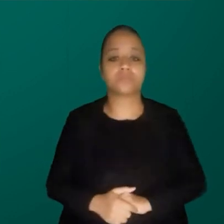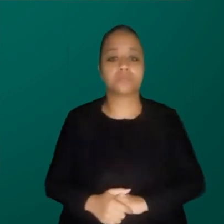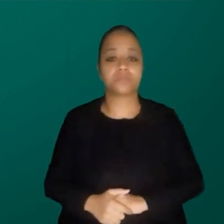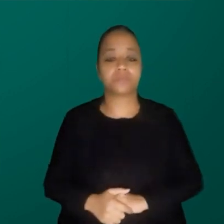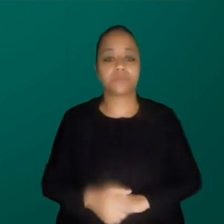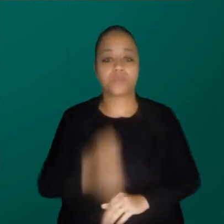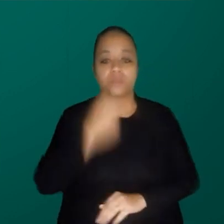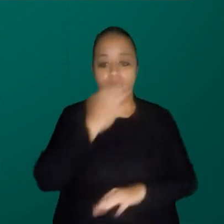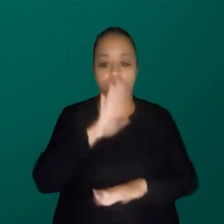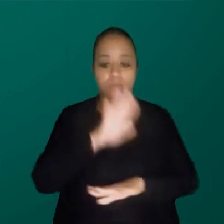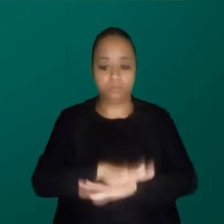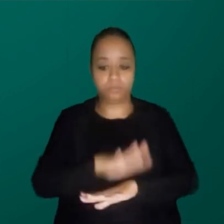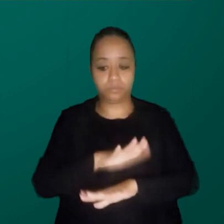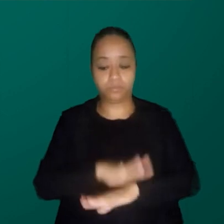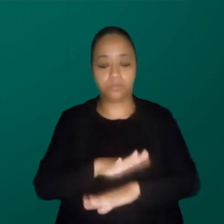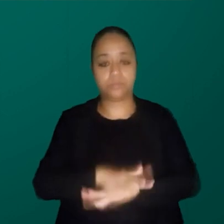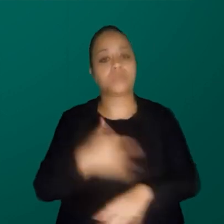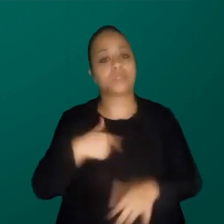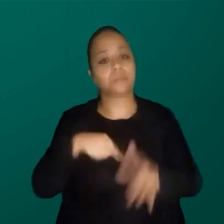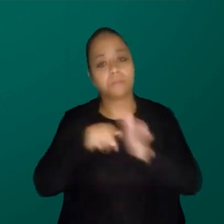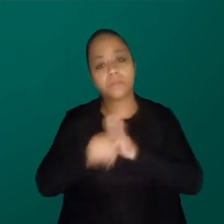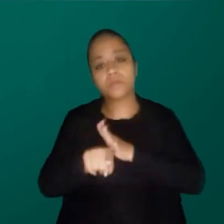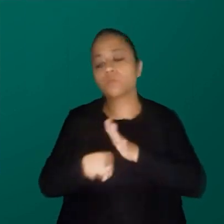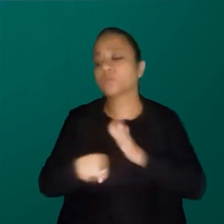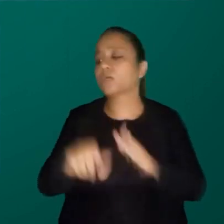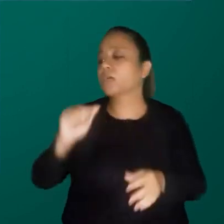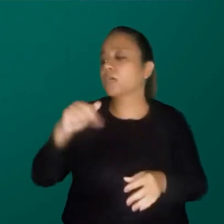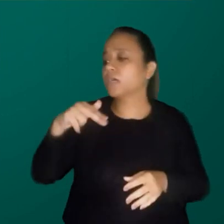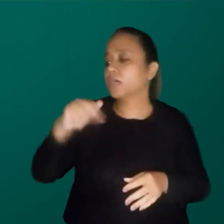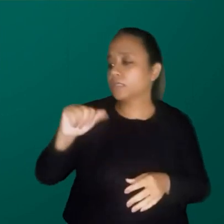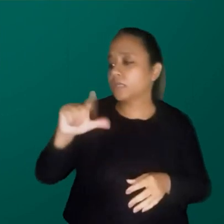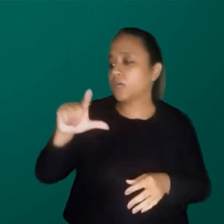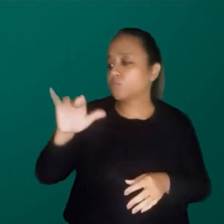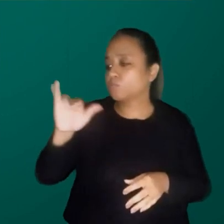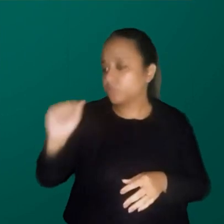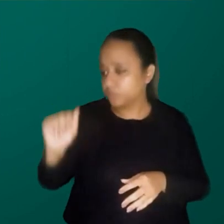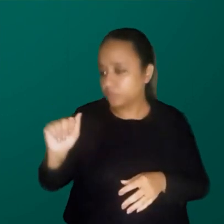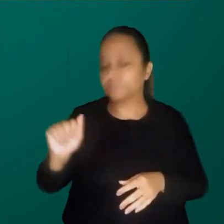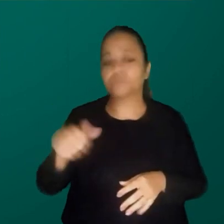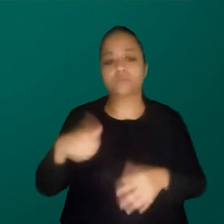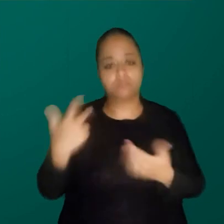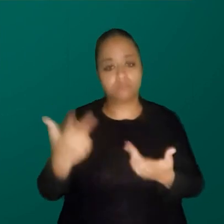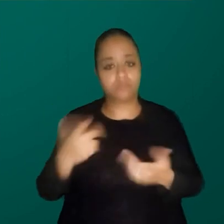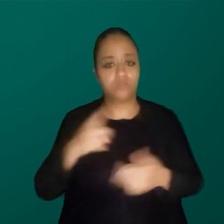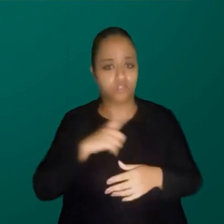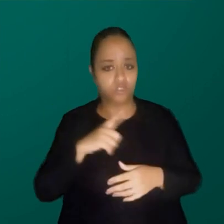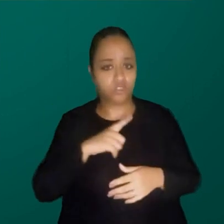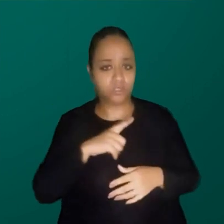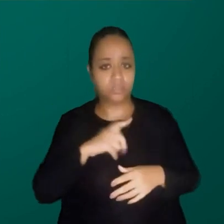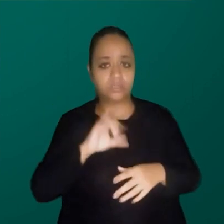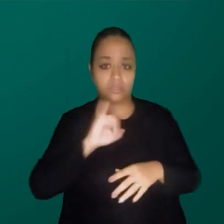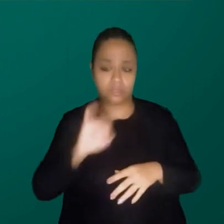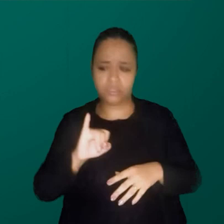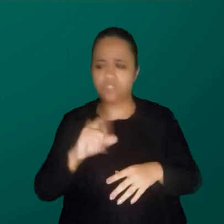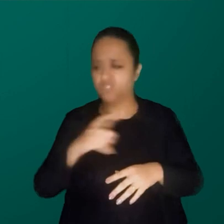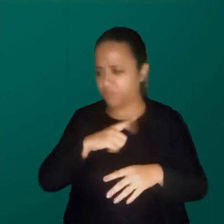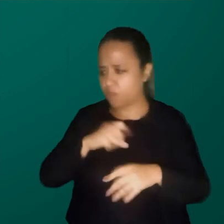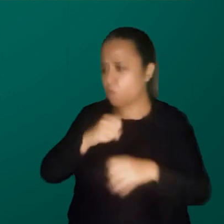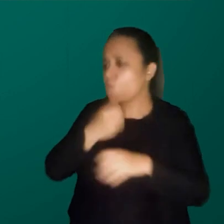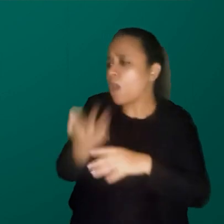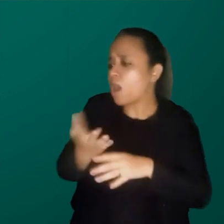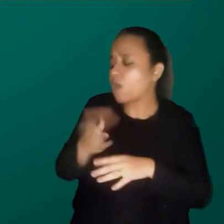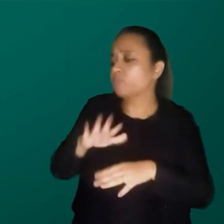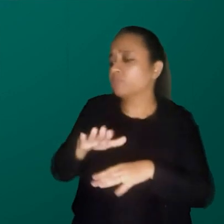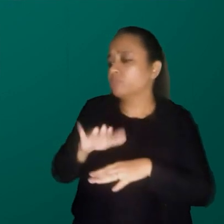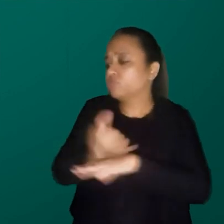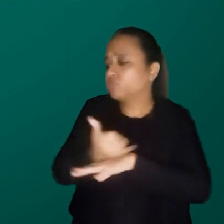Boa tarde. Minha pergunta é direcionada para a Ana Lúcia. Houveram, e caso sim, quais foram as estratégias